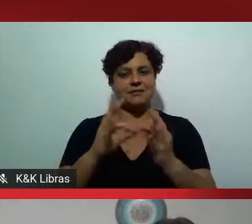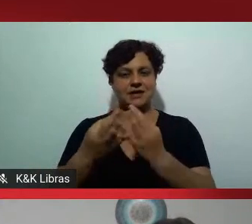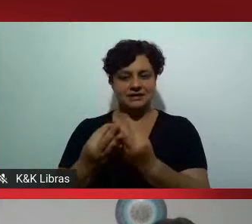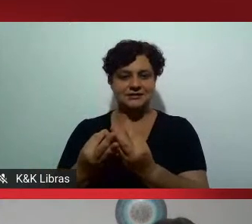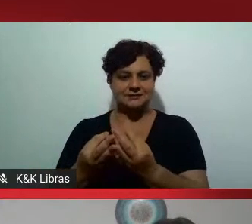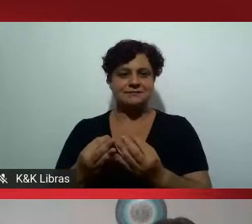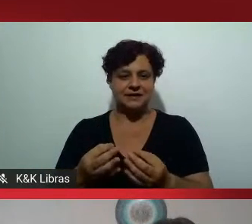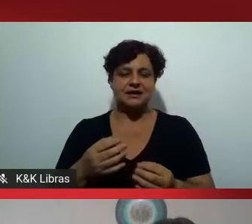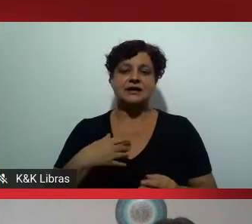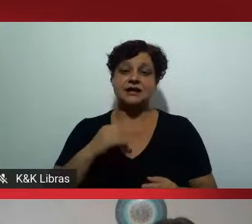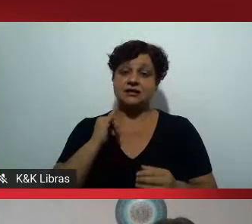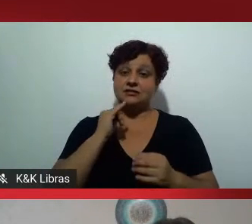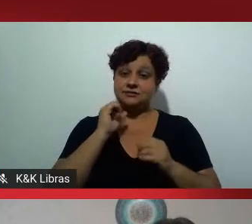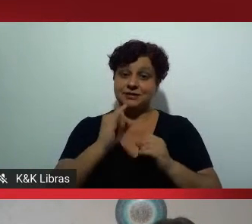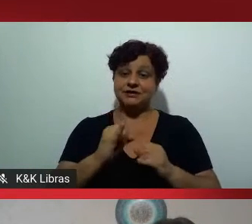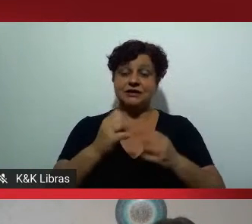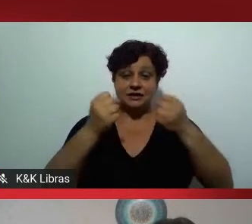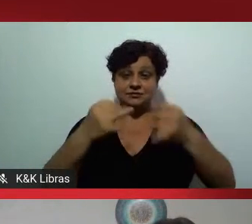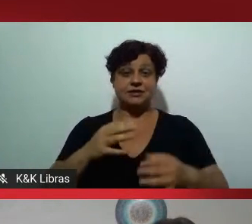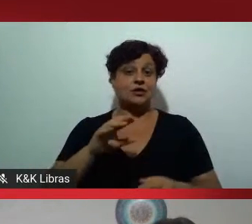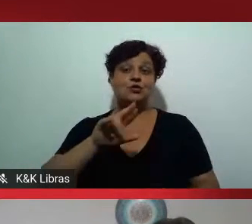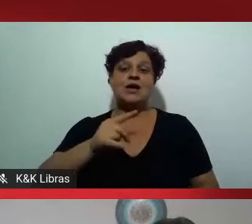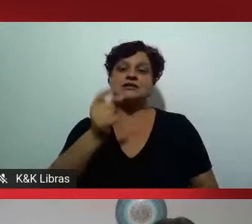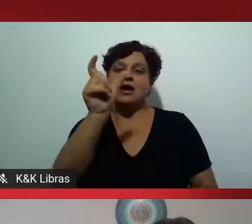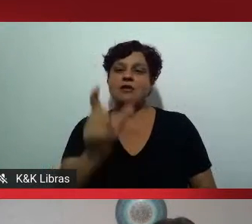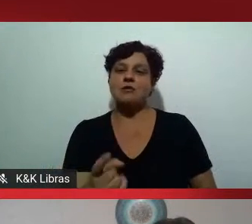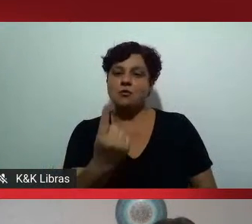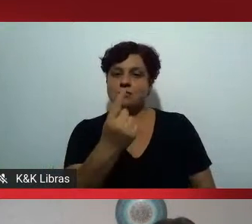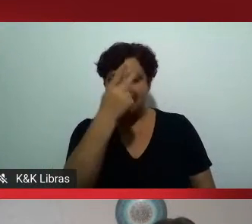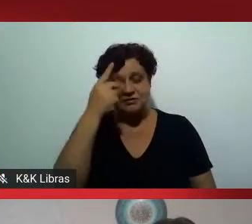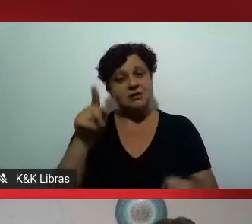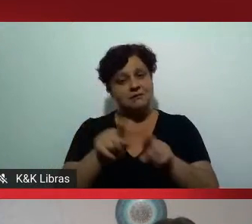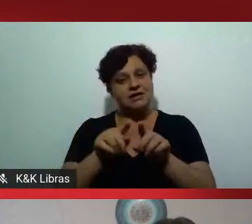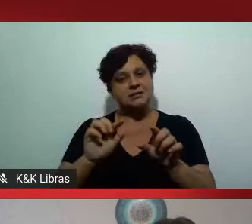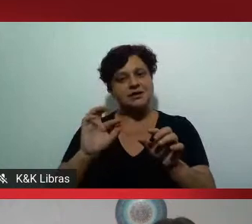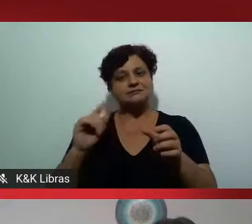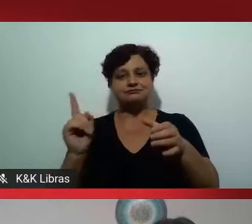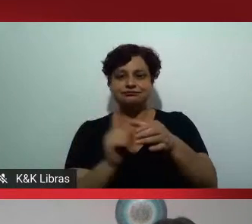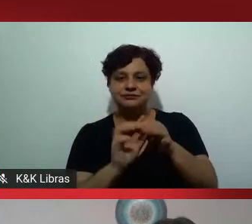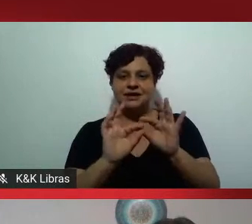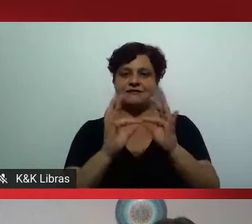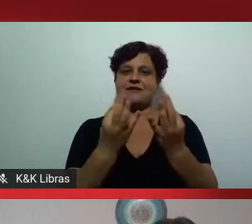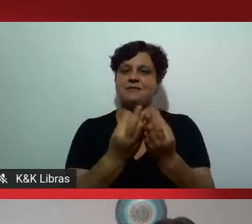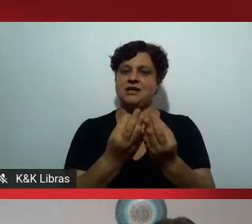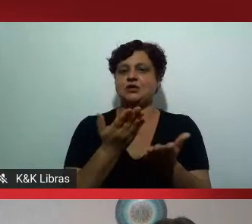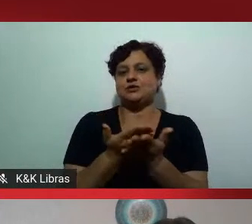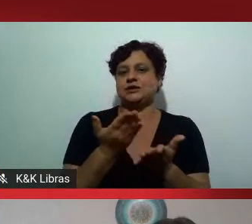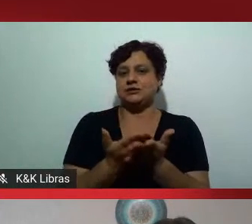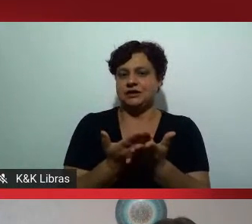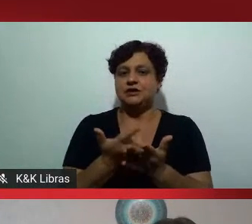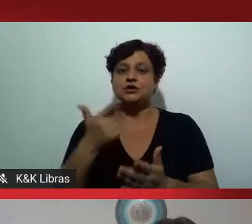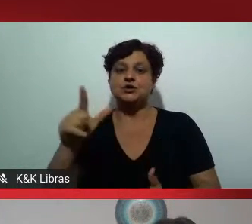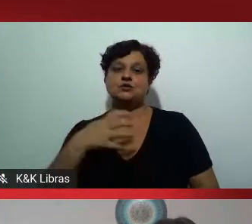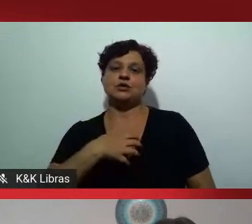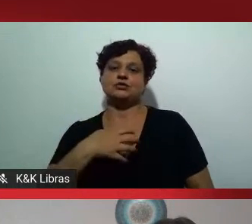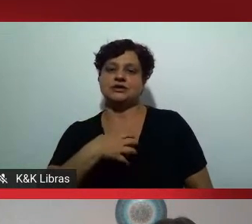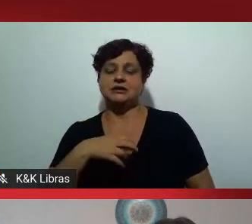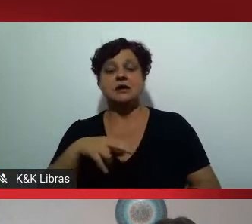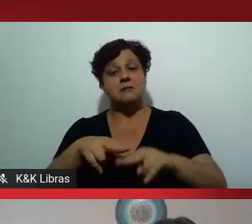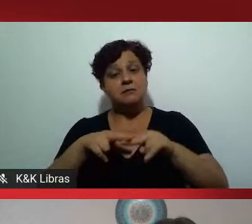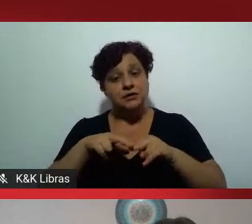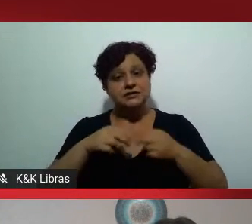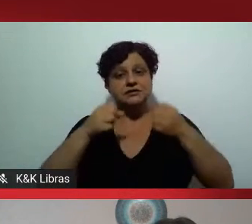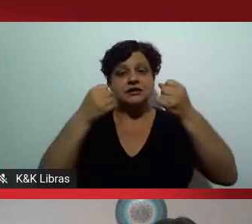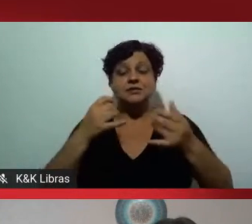coletivo, das famílias dessas meninas, das famílias desses estudantes de uma outra maneira. É por isso que eu digo que é uma